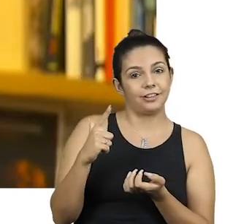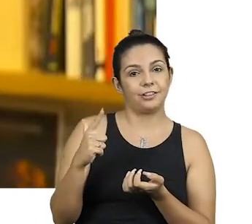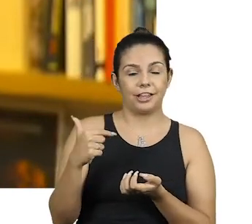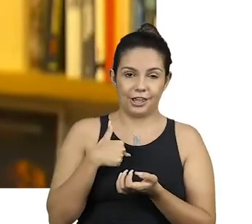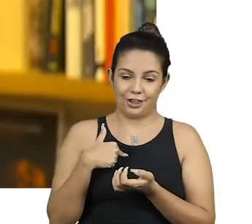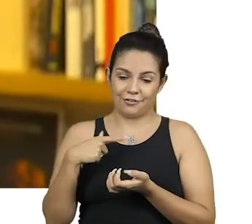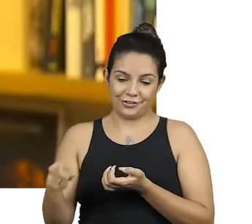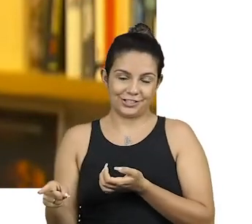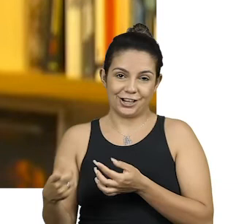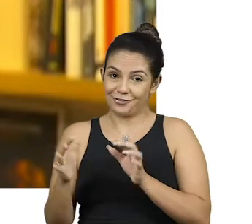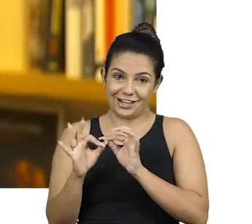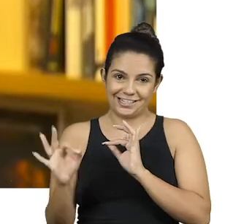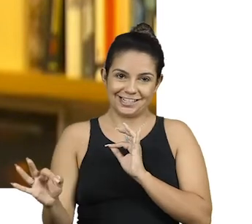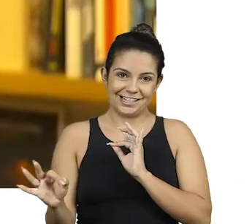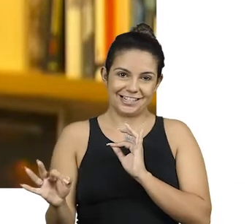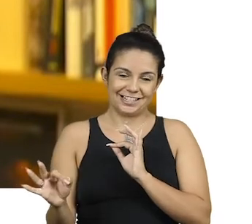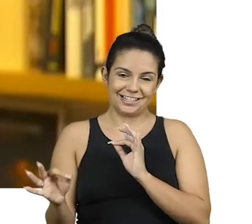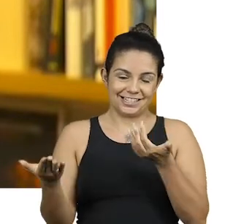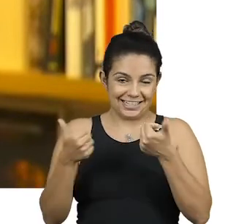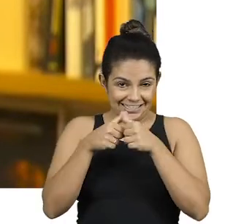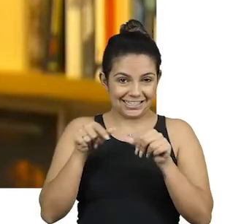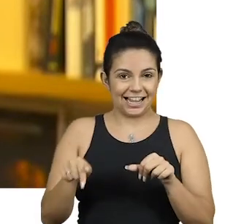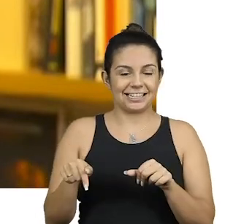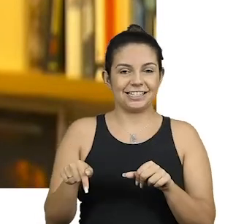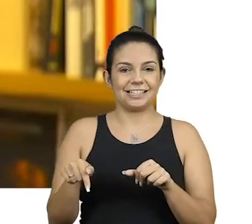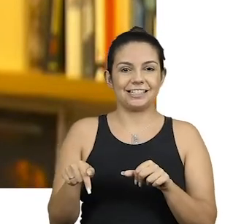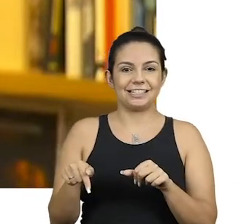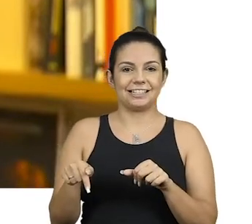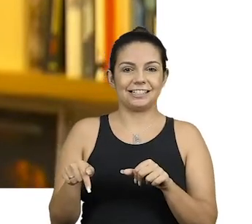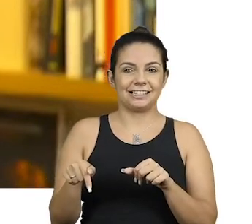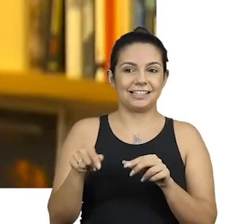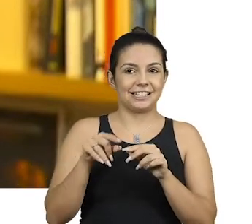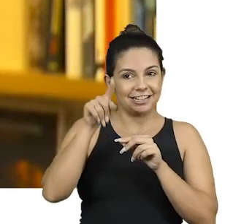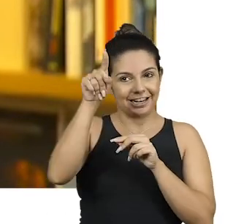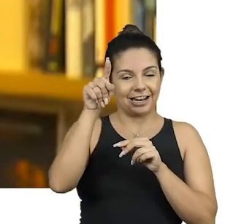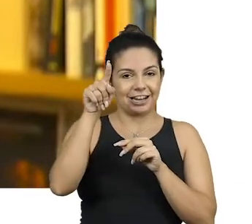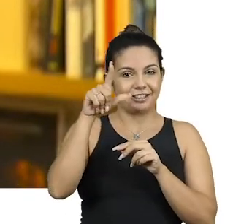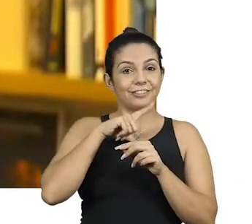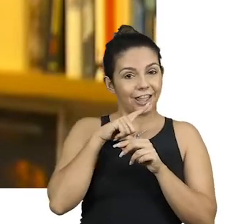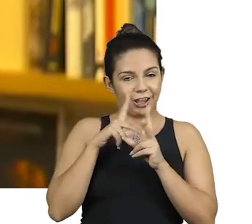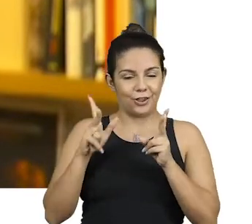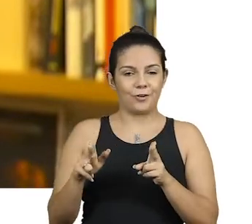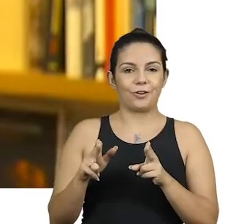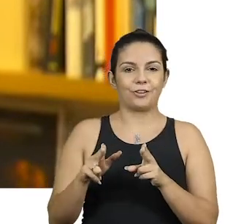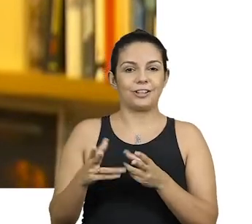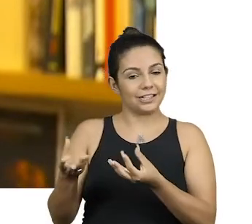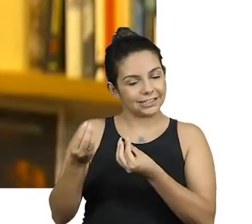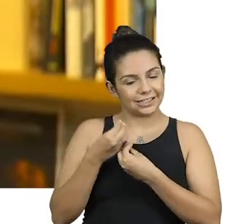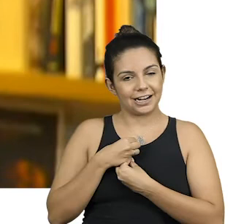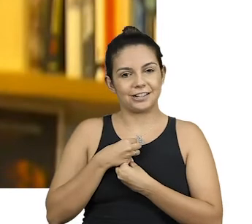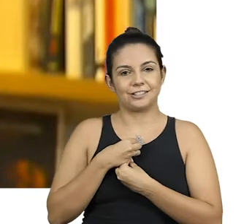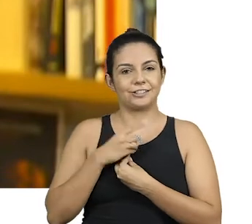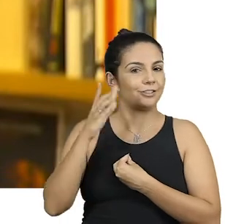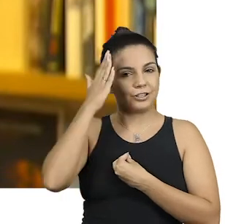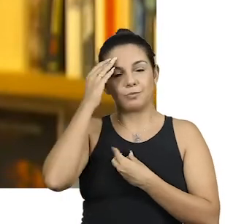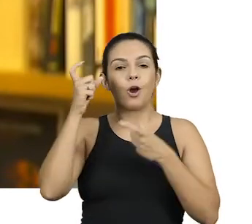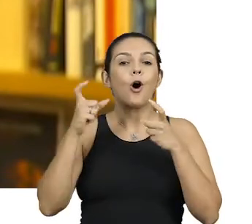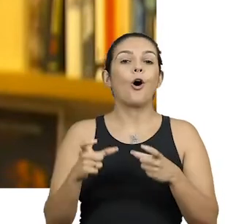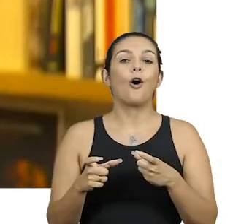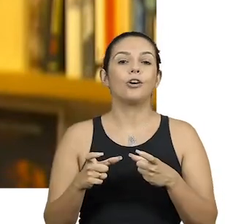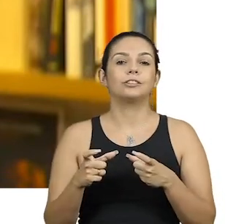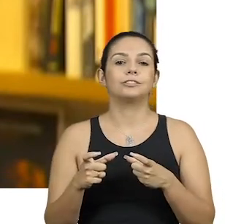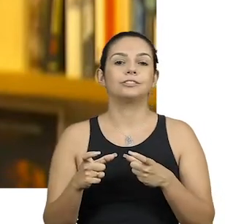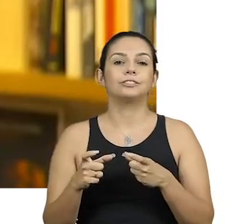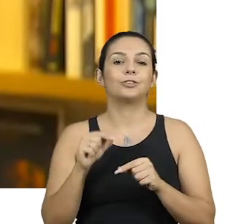eu e você. Está aqui e lá um tanto ainda. Traz, não sabemos de onde,